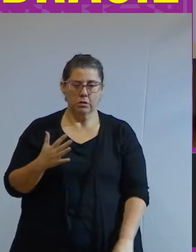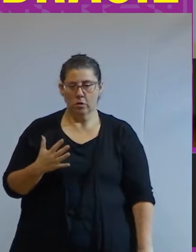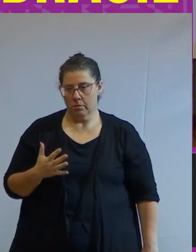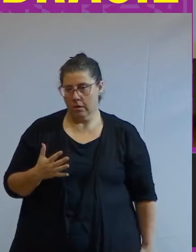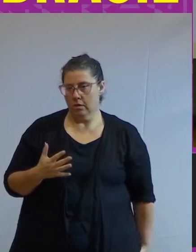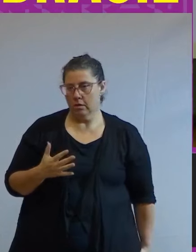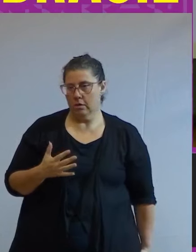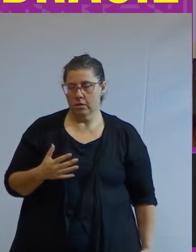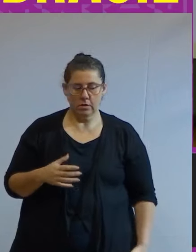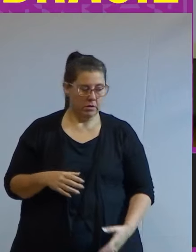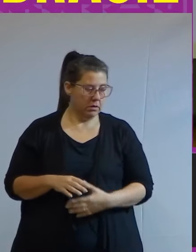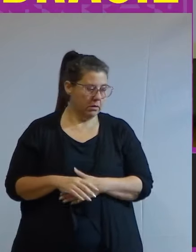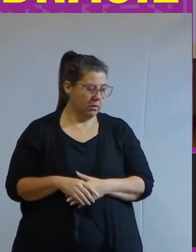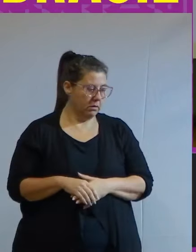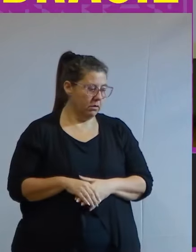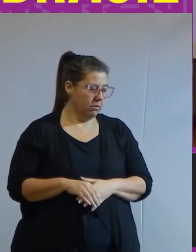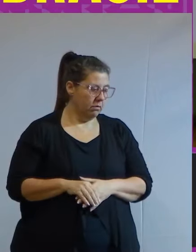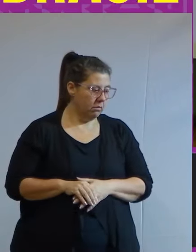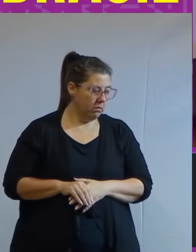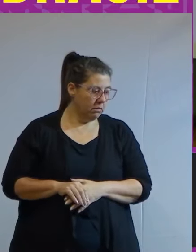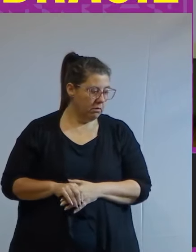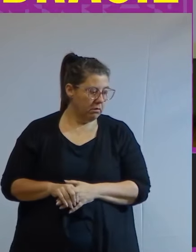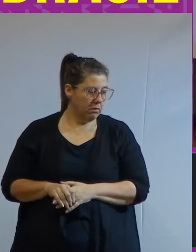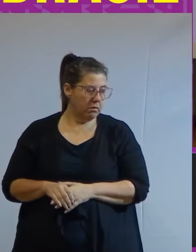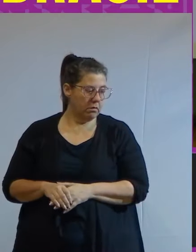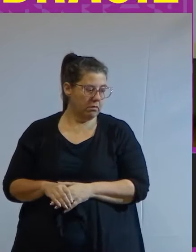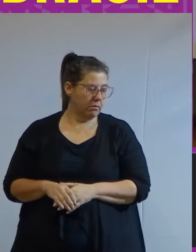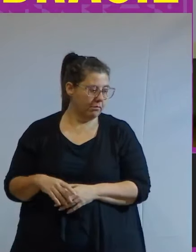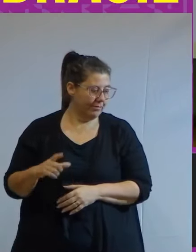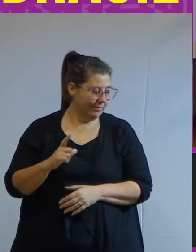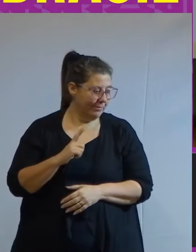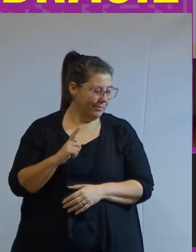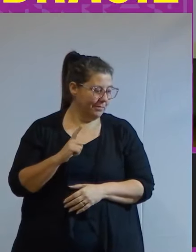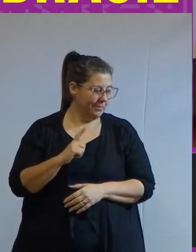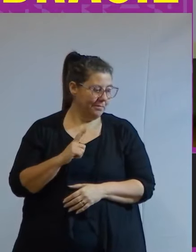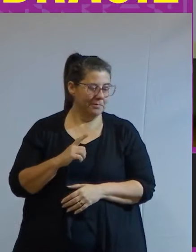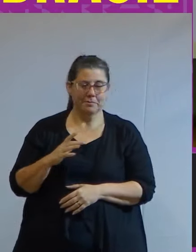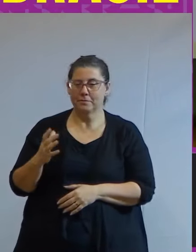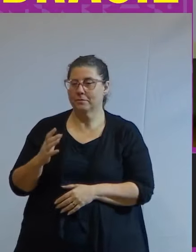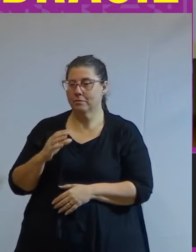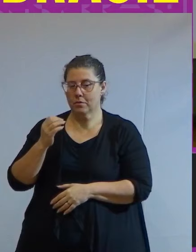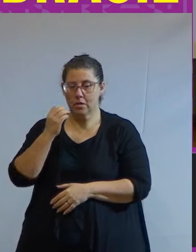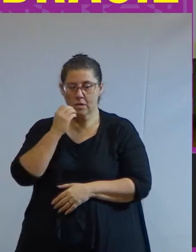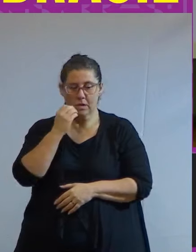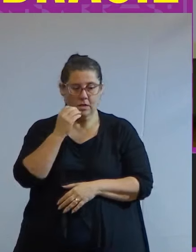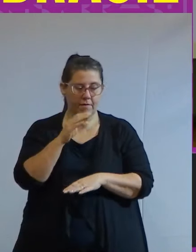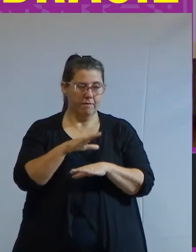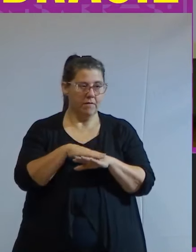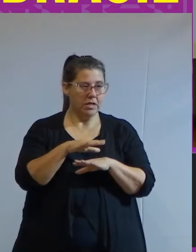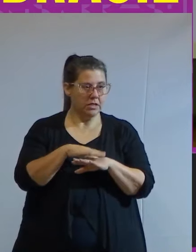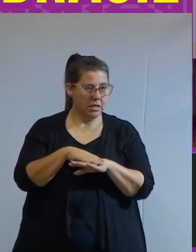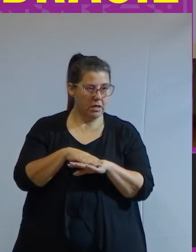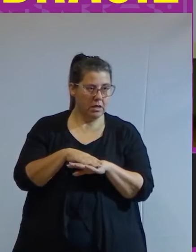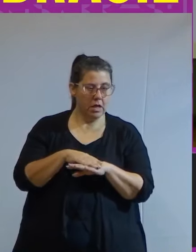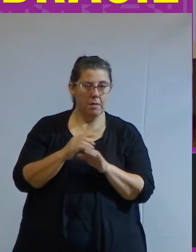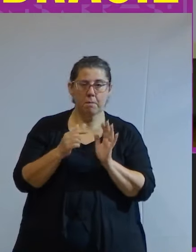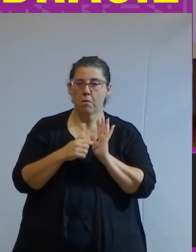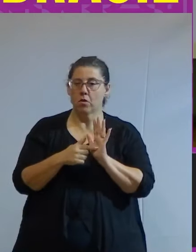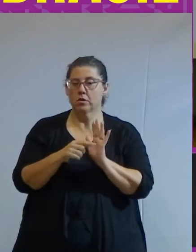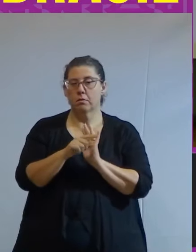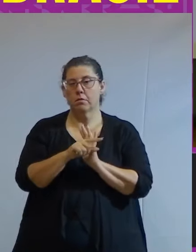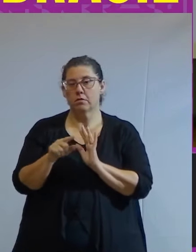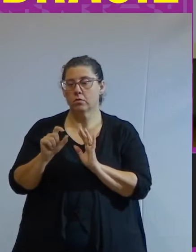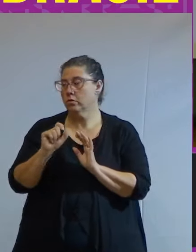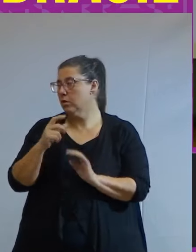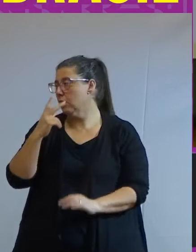a lei de terras então o que eu vou tentar fazer aqui é apresentar para vocês